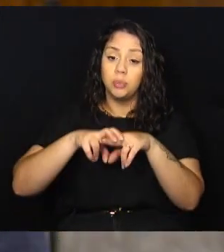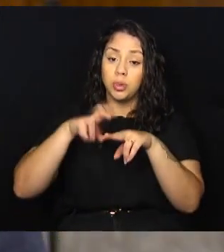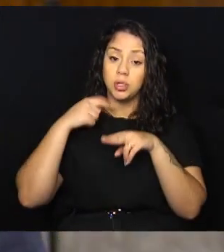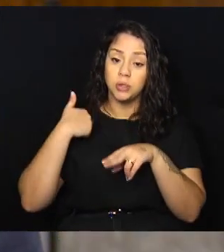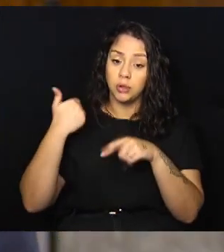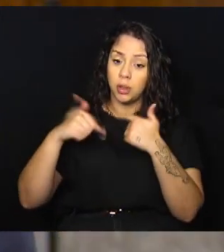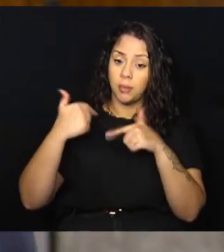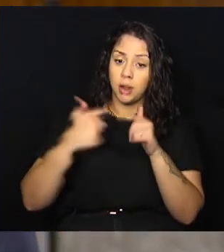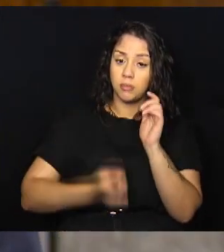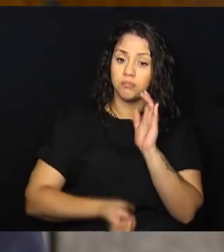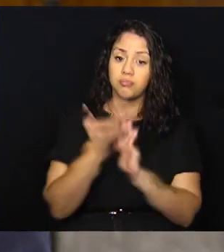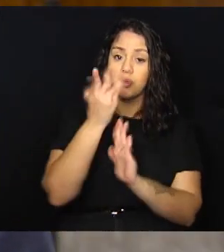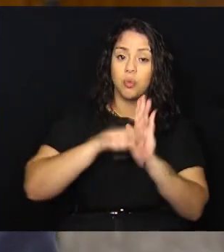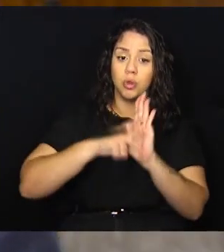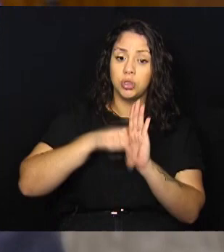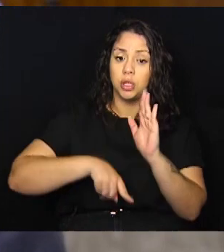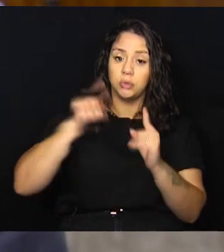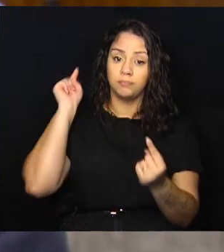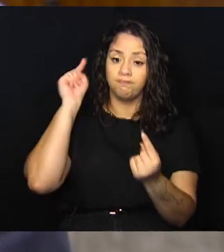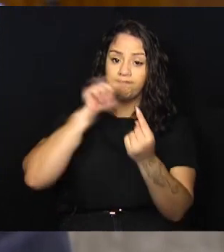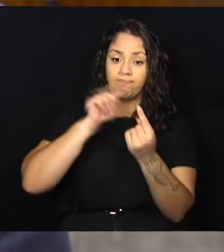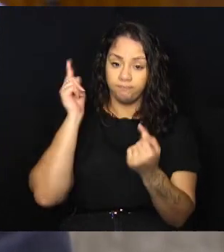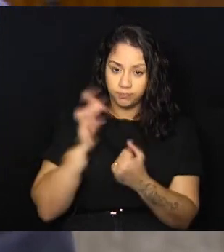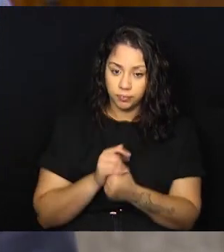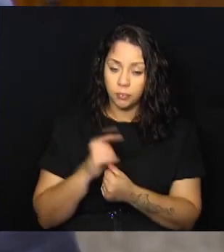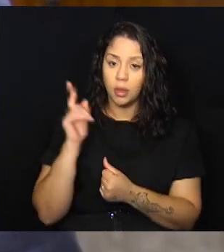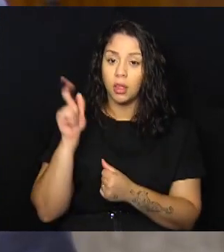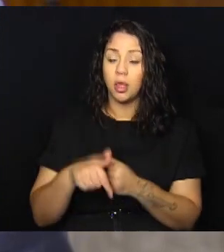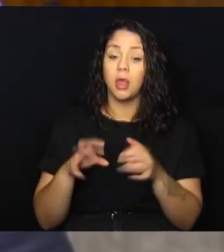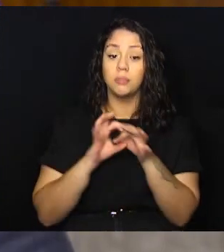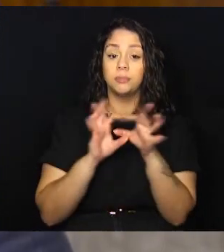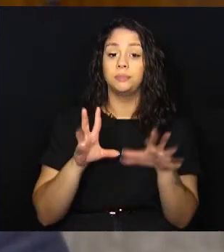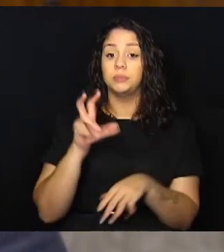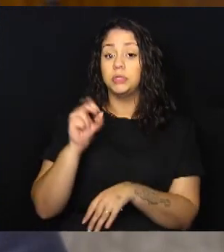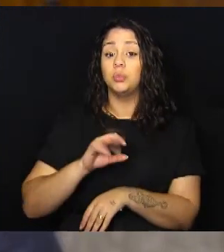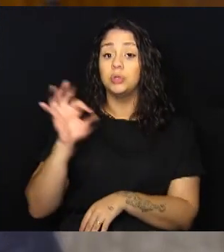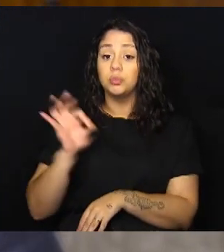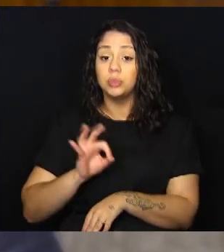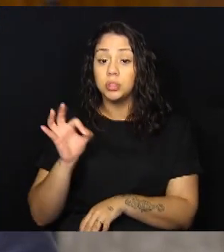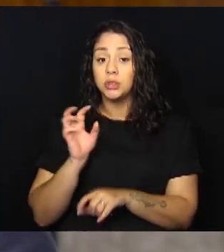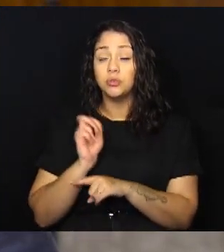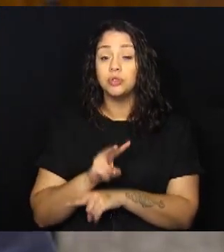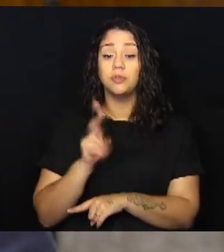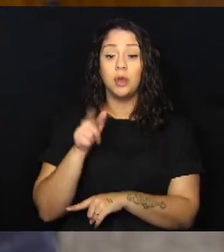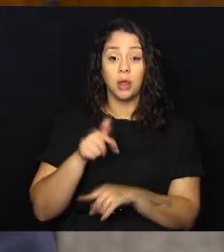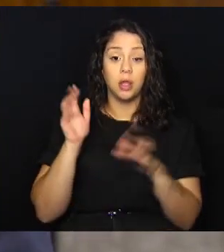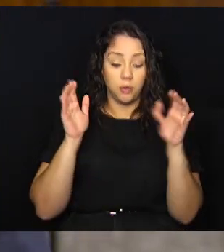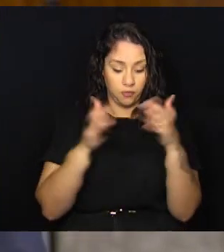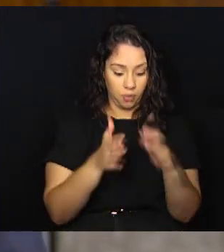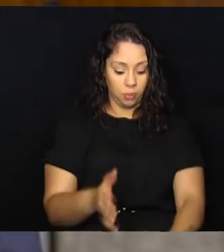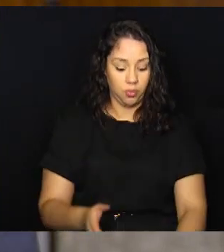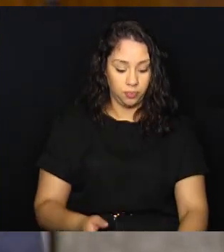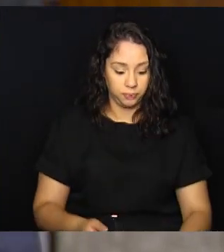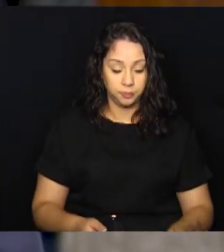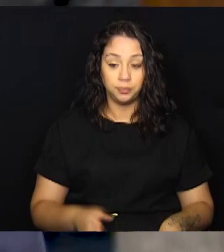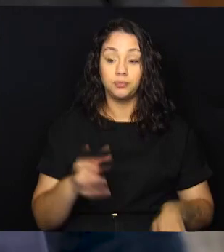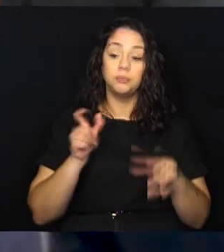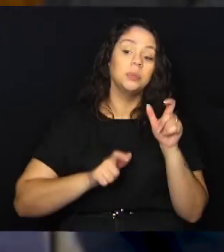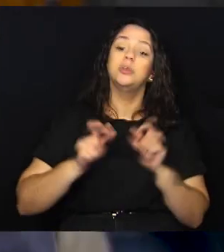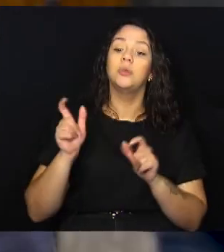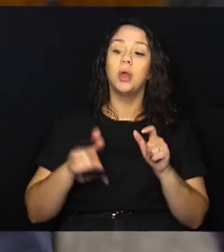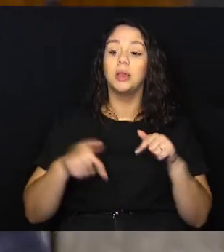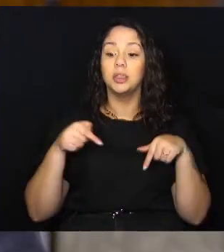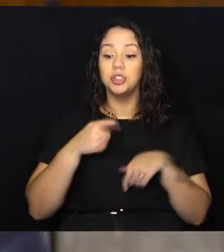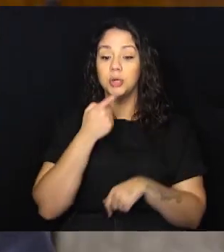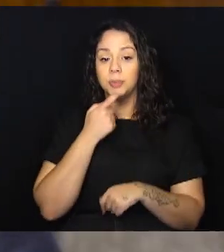Isso é muito importante, por isso que eu trabalhei um projeto nesse sentido, para disponibilizar 50% dessas vagas